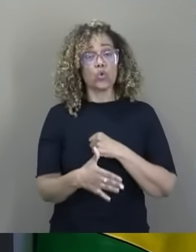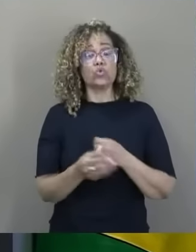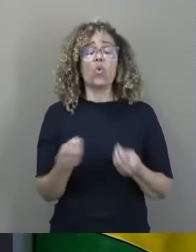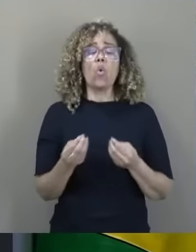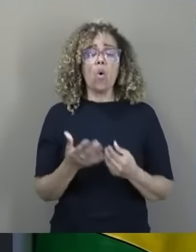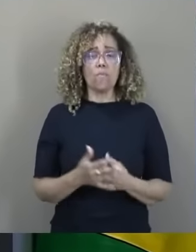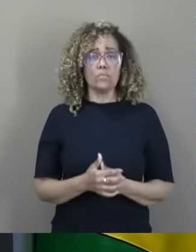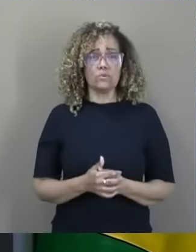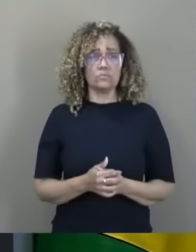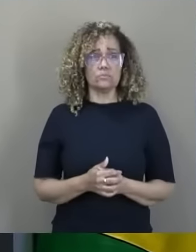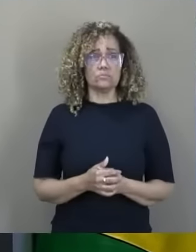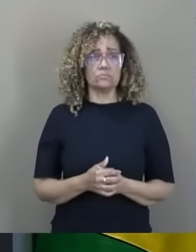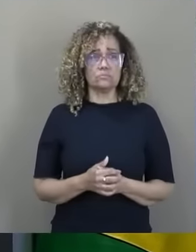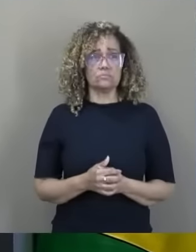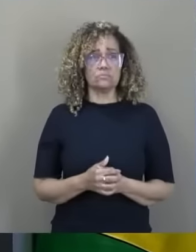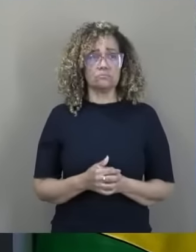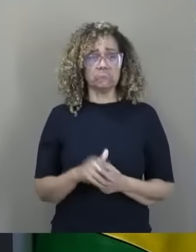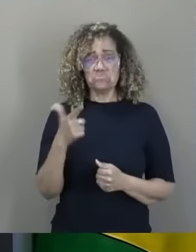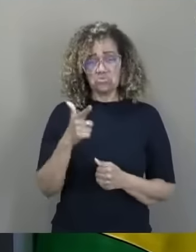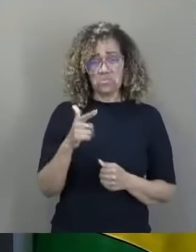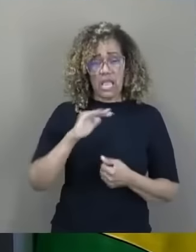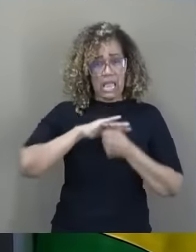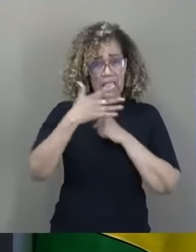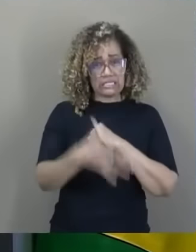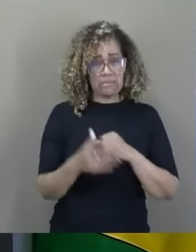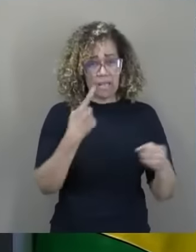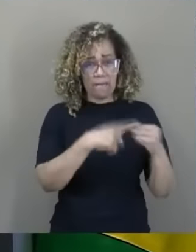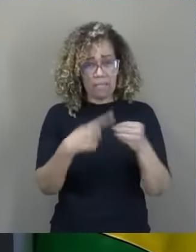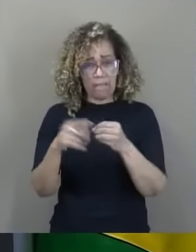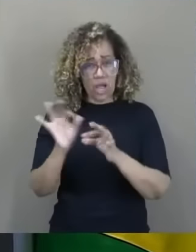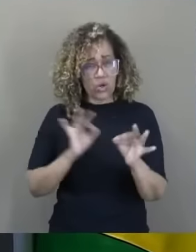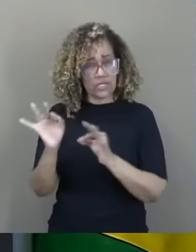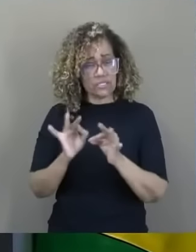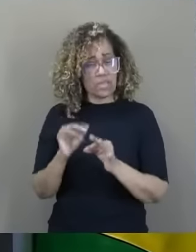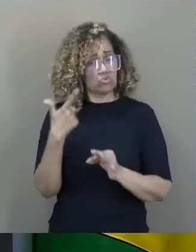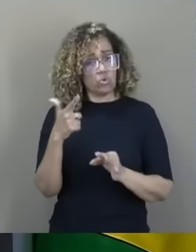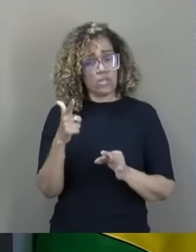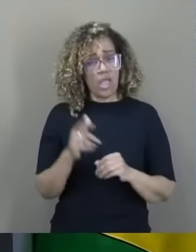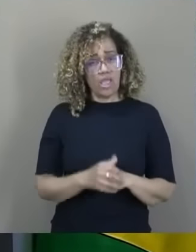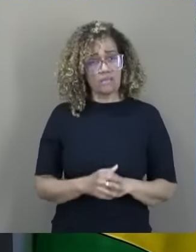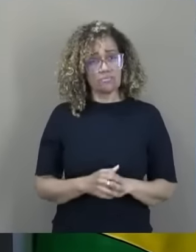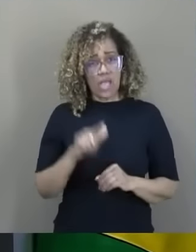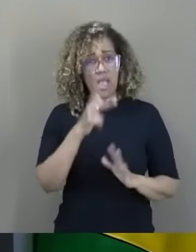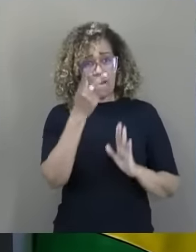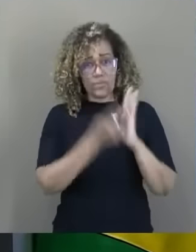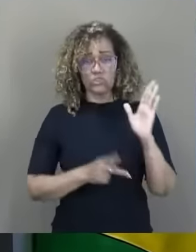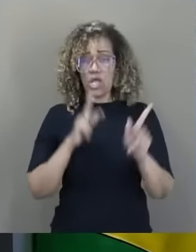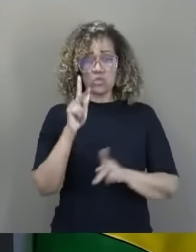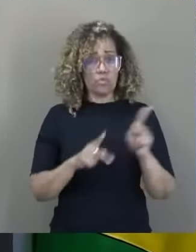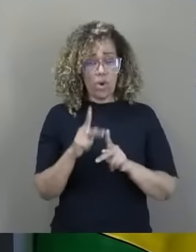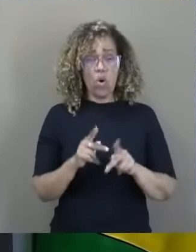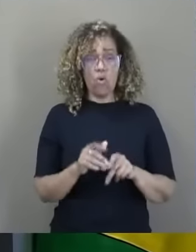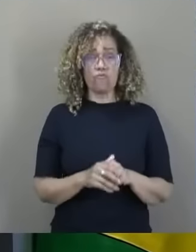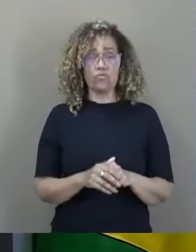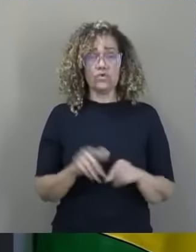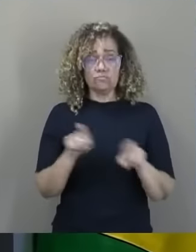aí, ó, as suas ruas, o saneamento básico existe? Nenhum. E se cobra tratamento de esgoto. Isso aqui é um projeto do povo, porque a sua conta